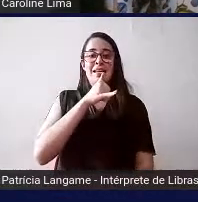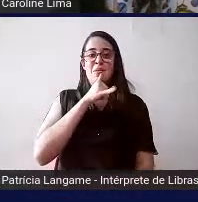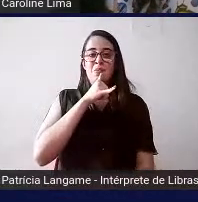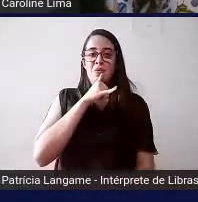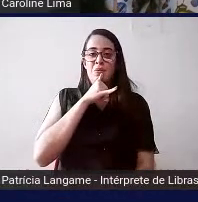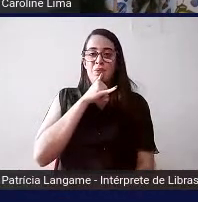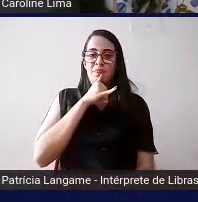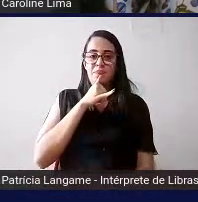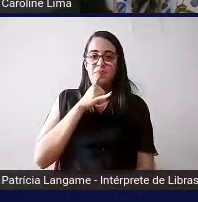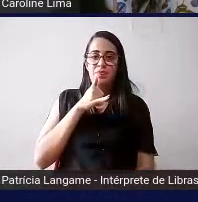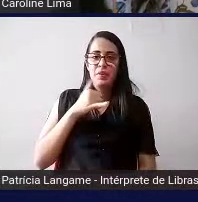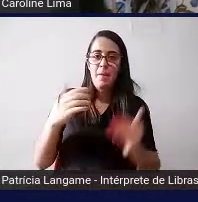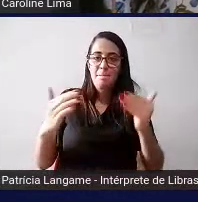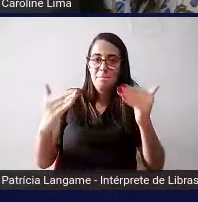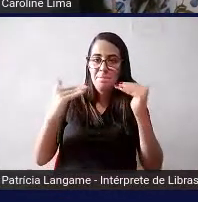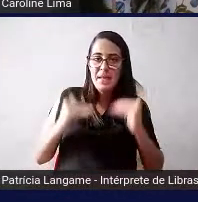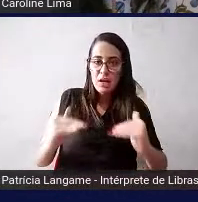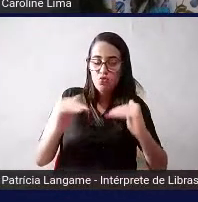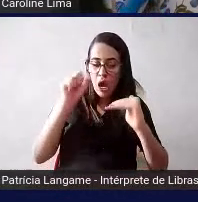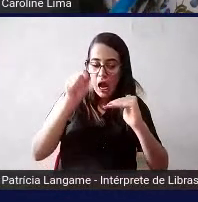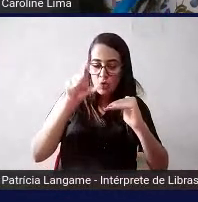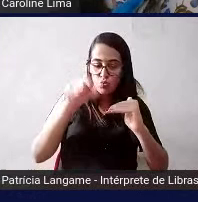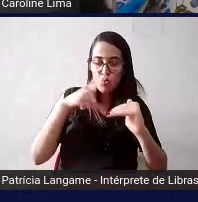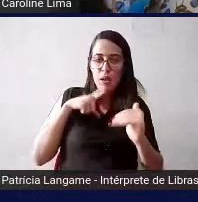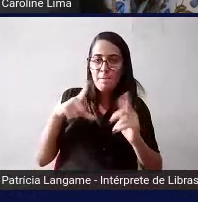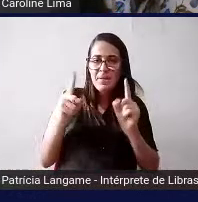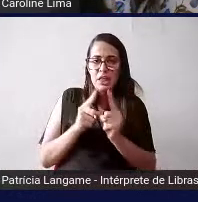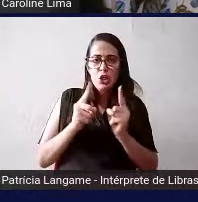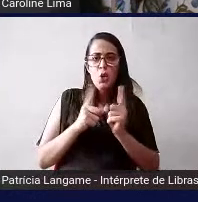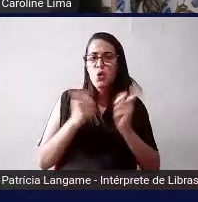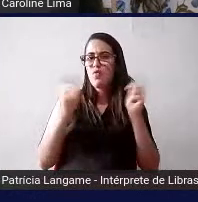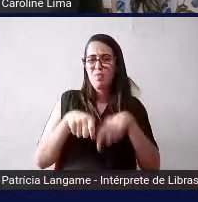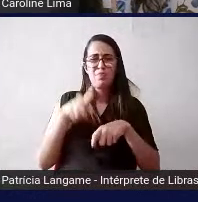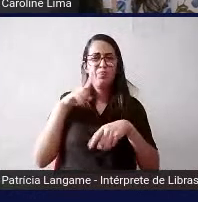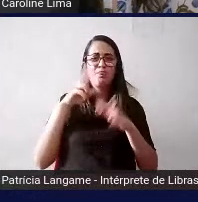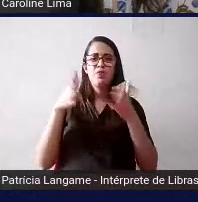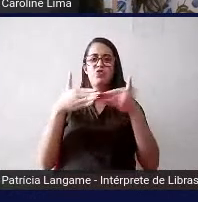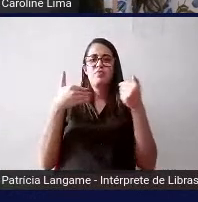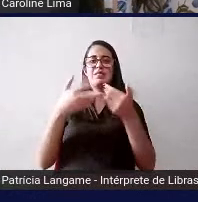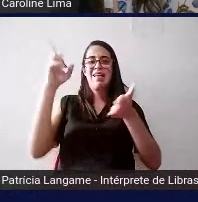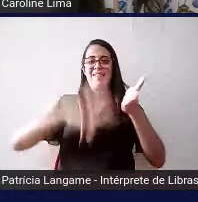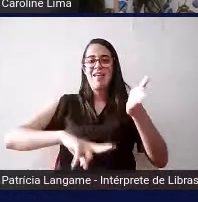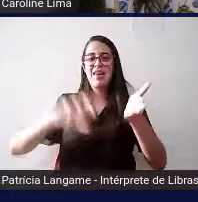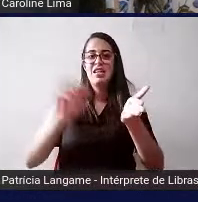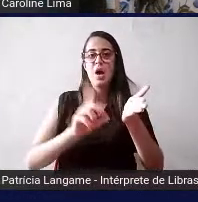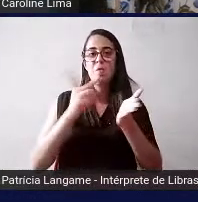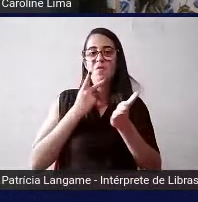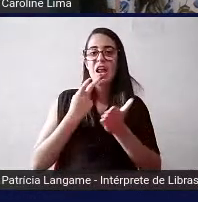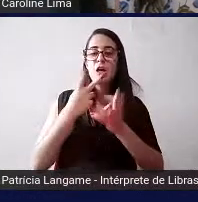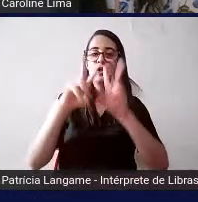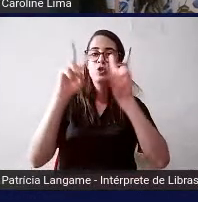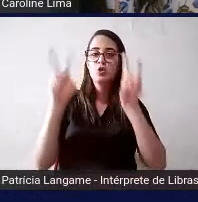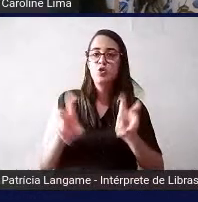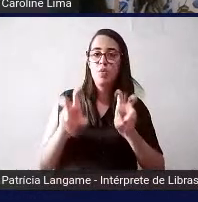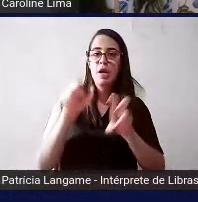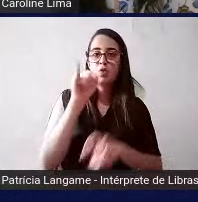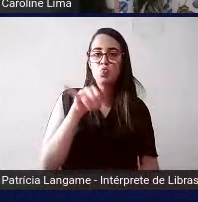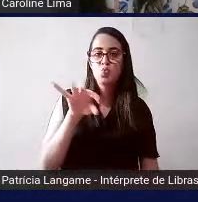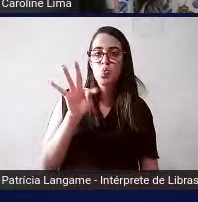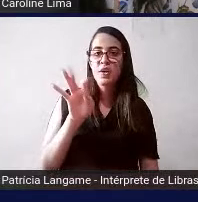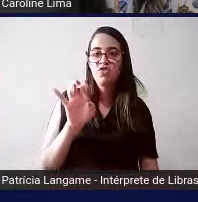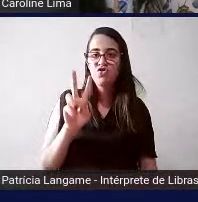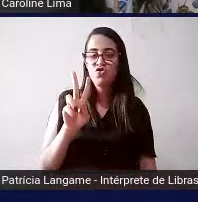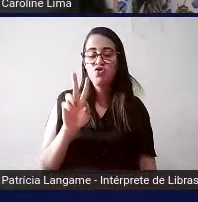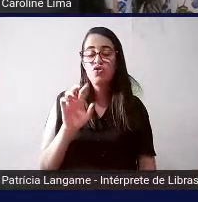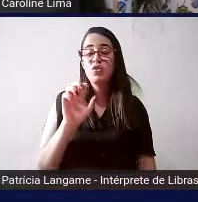abaixo disso que tá destacado em azul tá bem pequenininho não vou pedir pra vocês lerem não tá mas tem algo que fala sobre suíte aqui tá falando